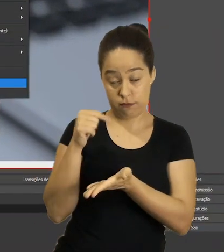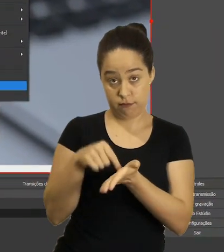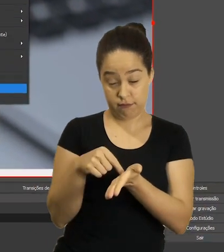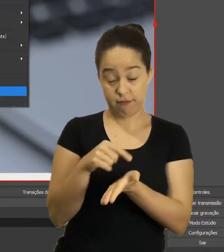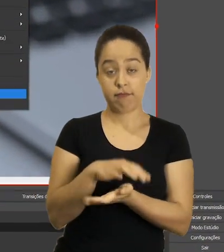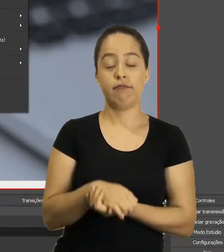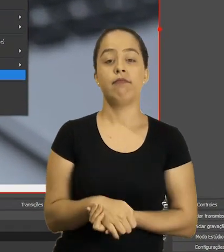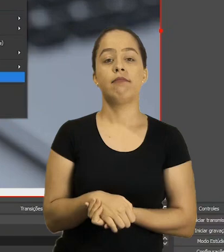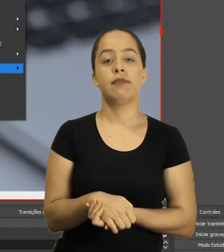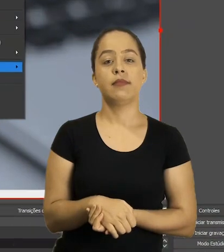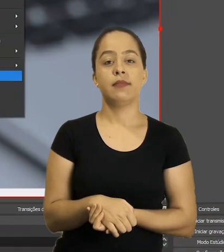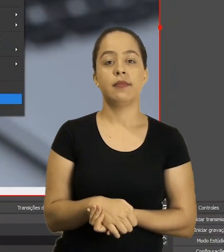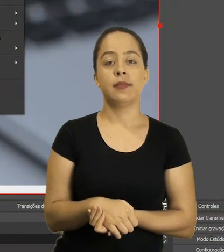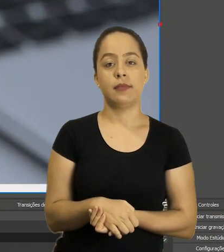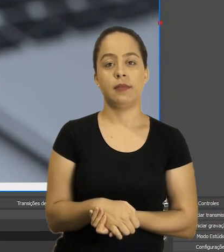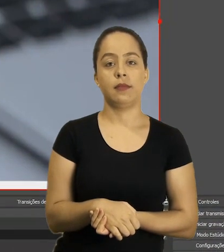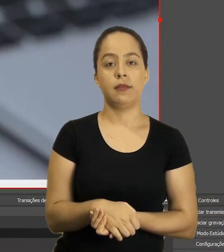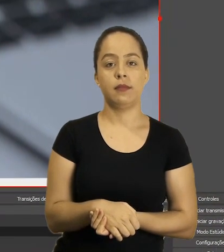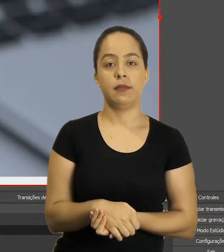Vou interagir aqui.